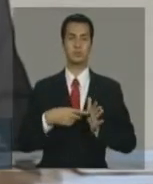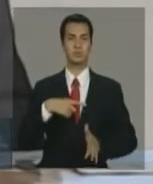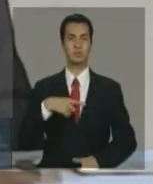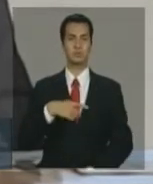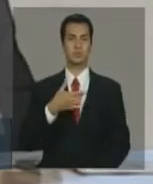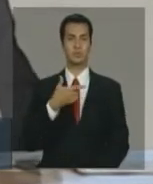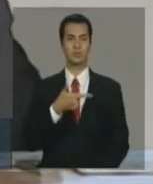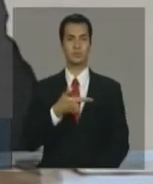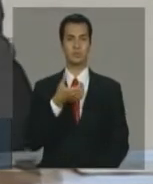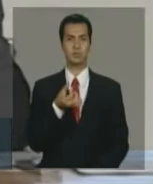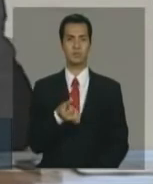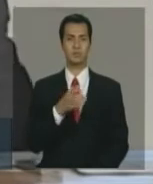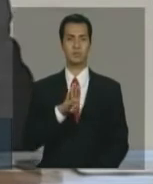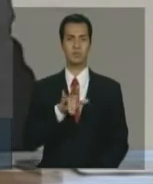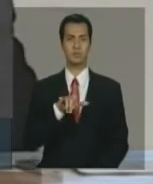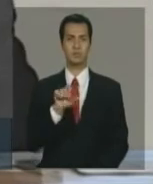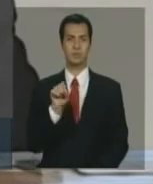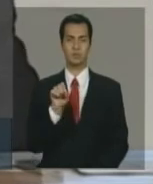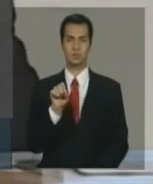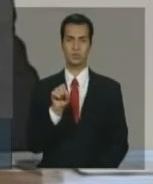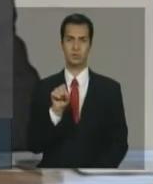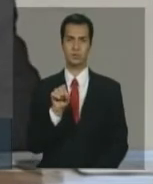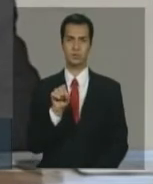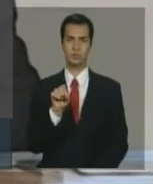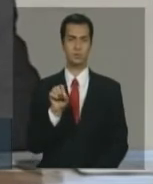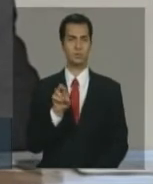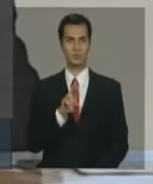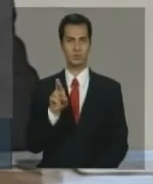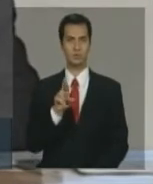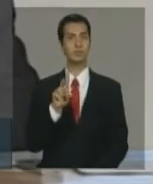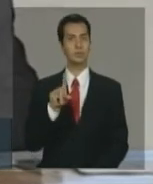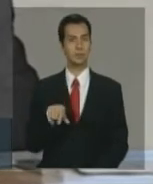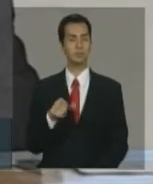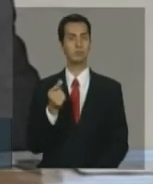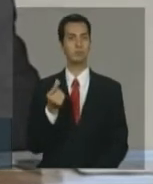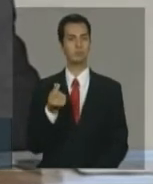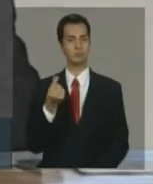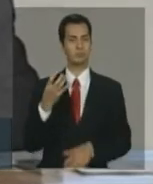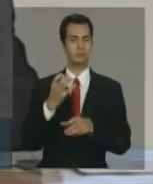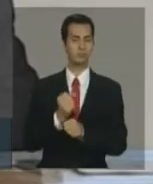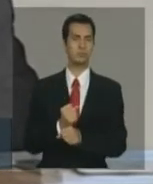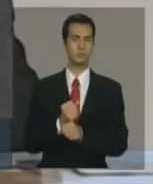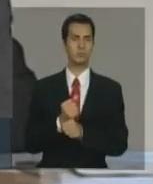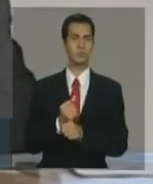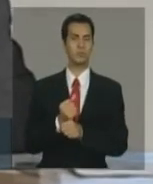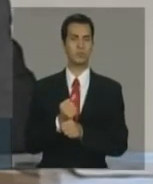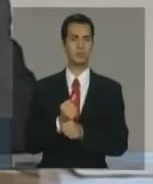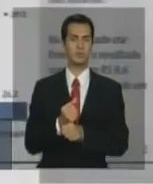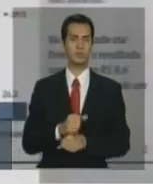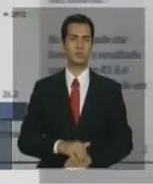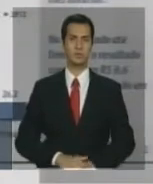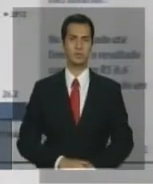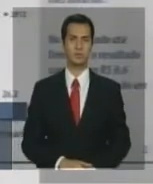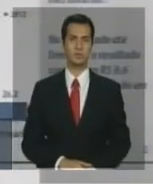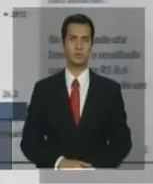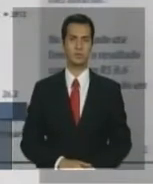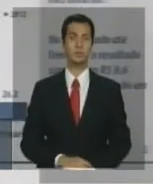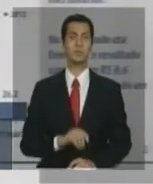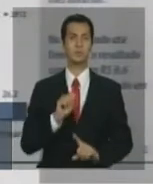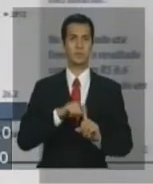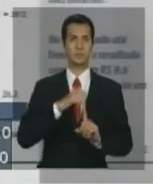de resultado primário. O resultado do mês de fevereiro, de 4,5,